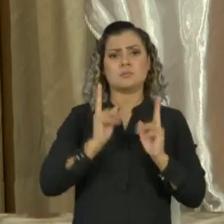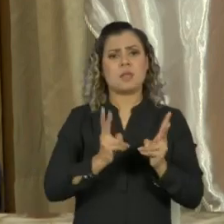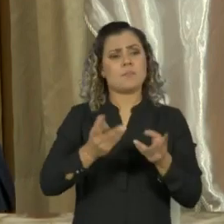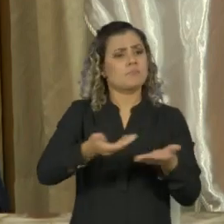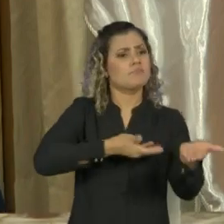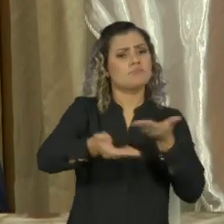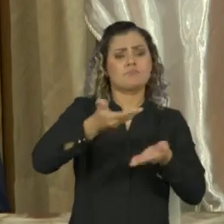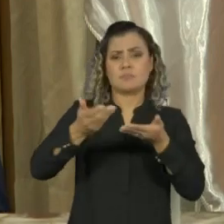que dá certo. Governador.